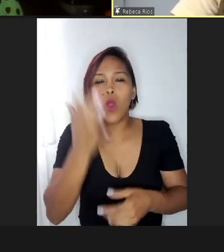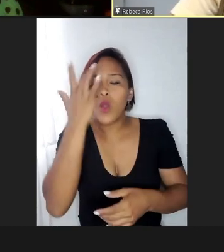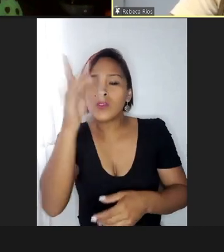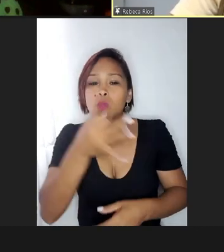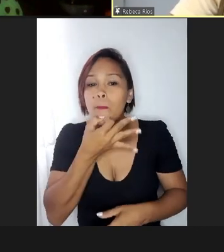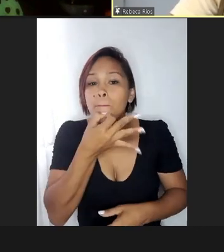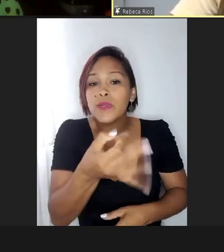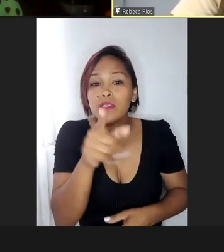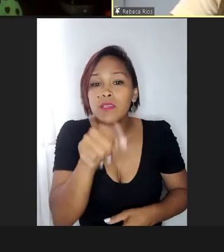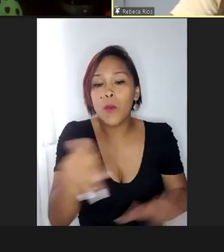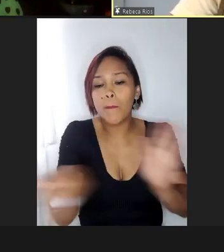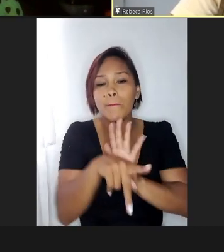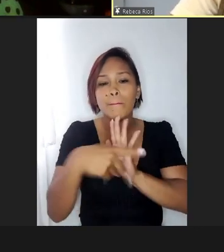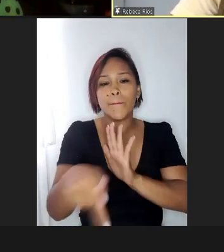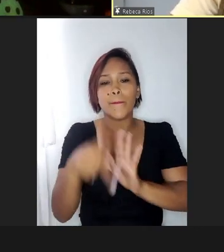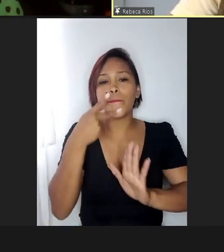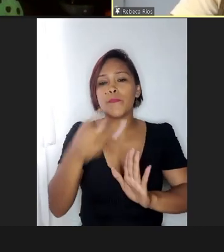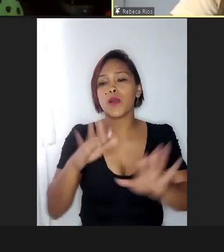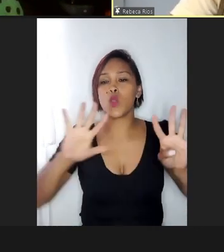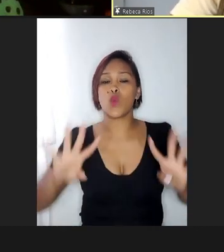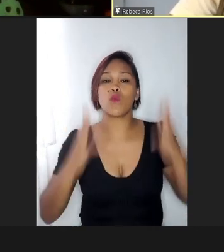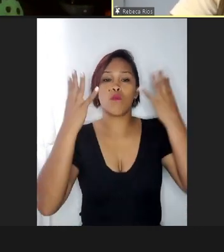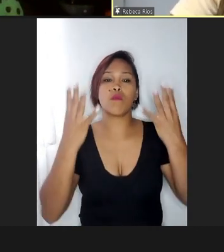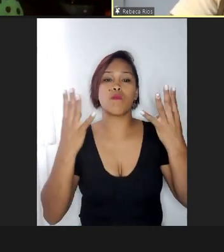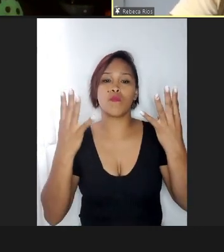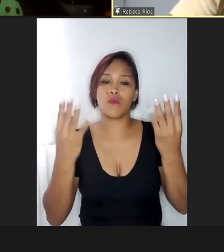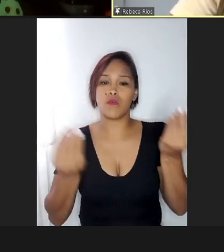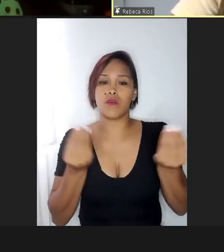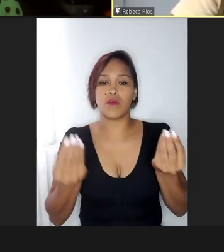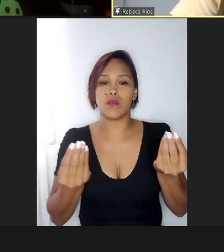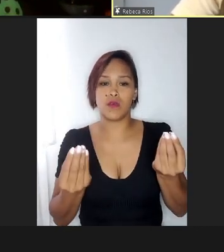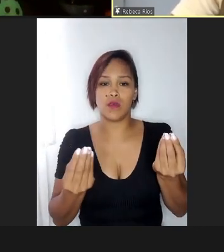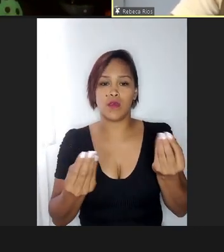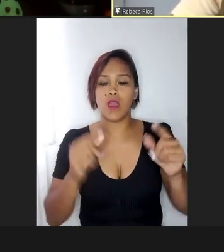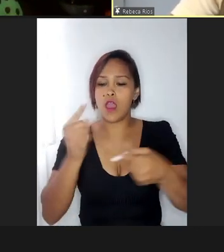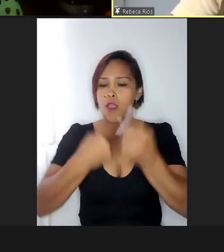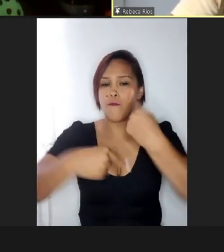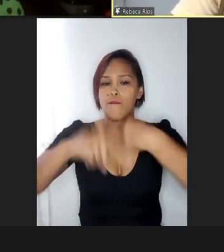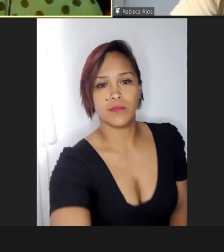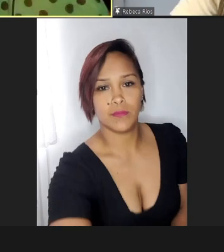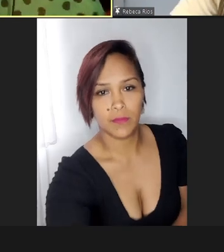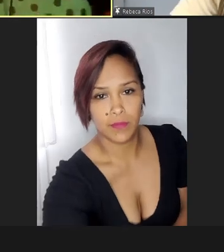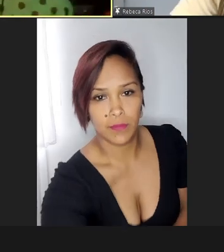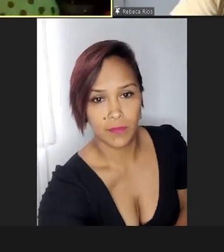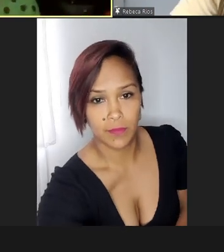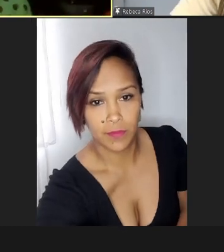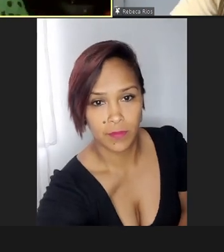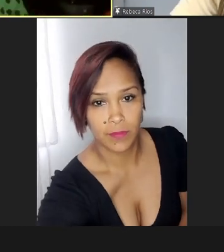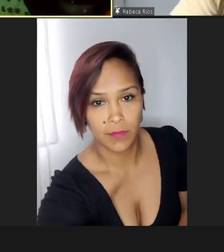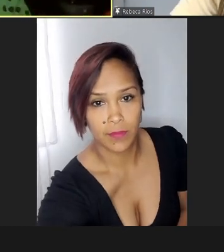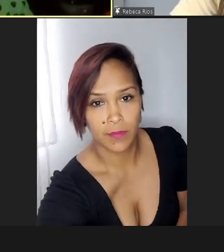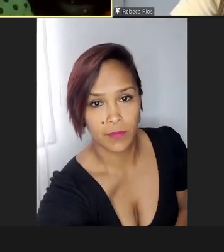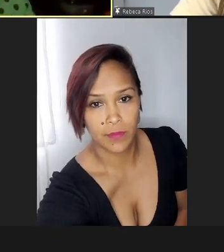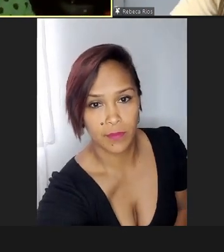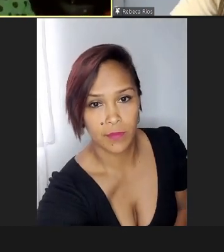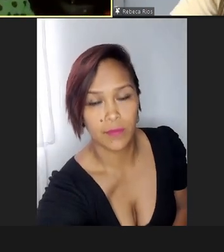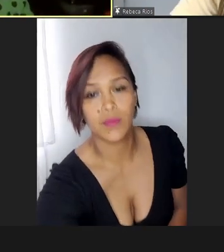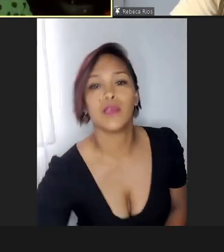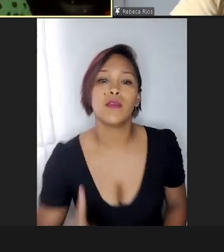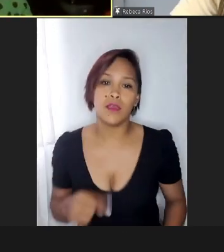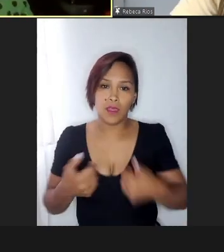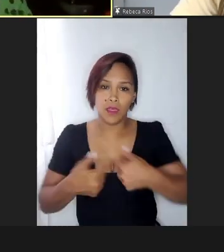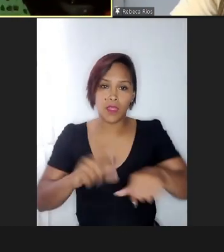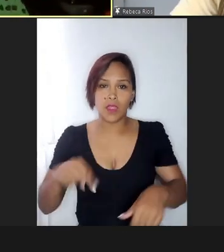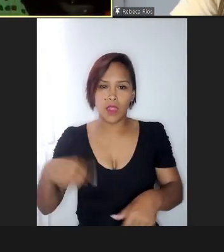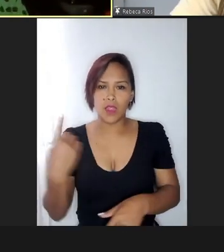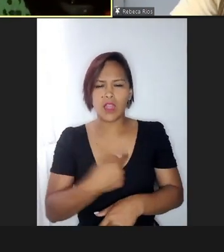comemorar, né, a evolução, as conquistas? A gente tem que, assim, tomar